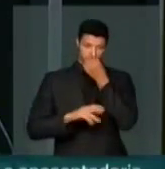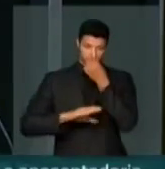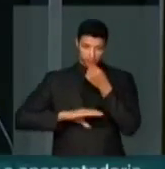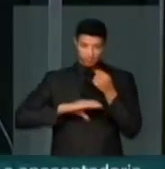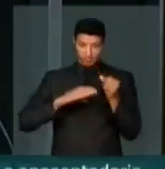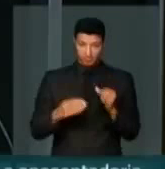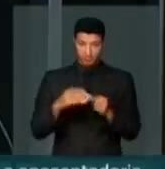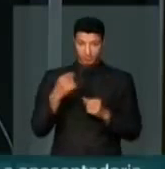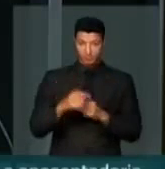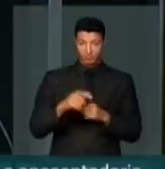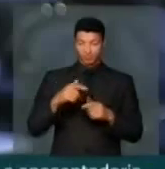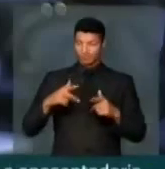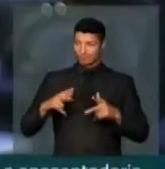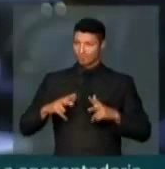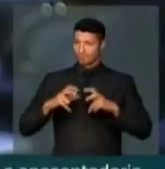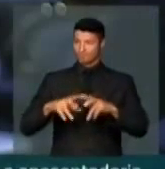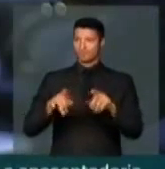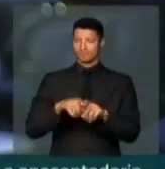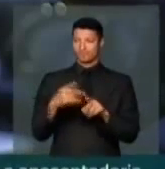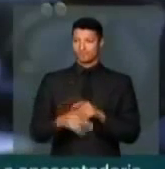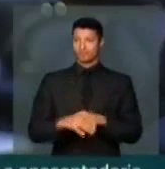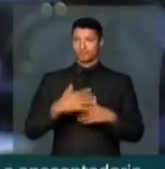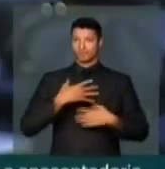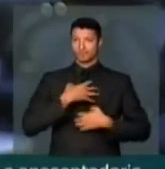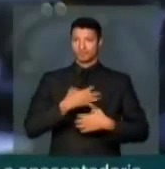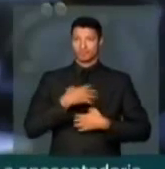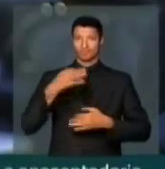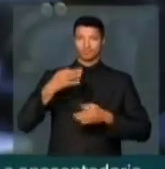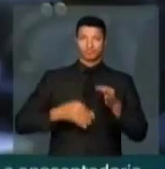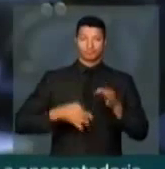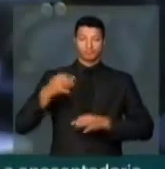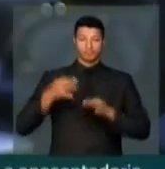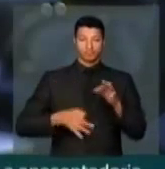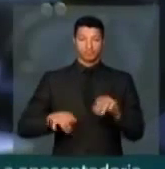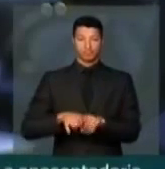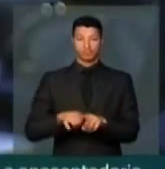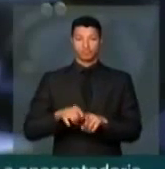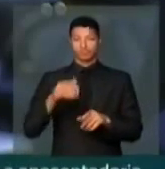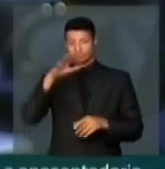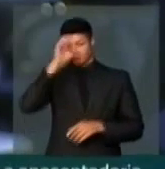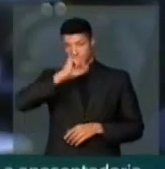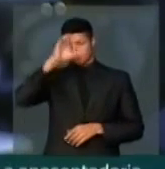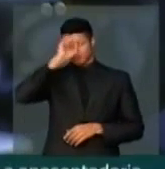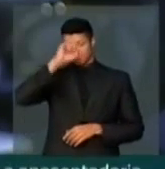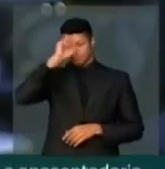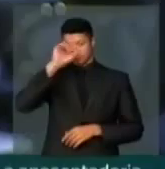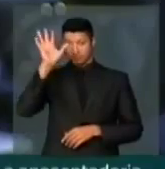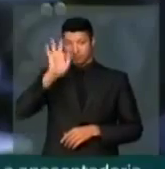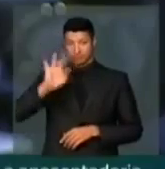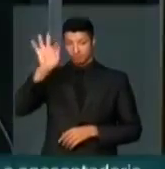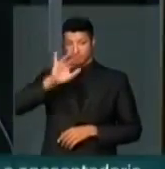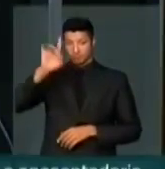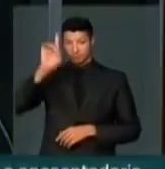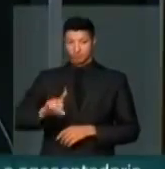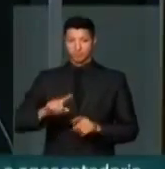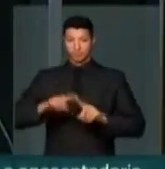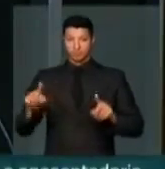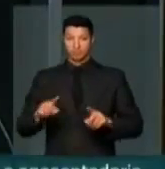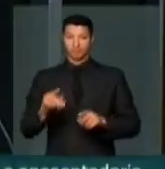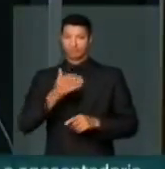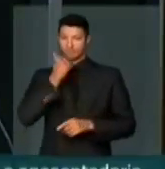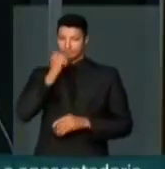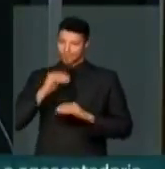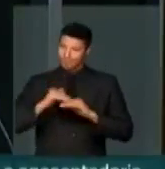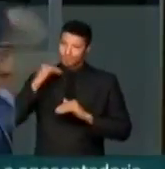coragem, do seu aguerrimento, do seu espírito de justiça, que você aprendeu na faculdade de Direito, mas que foi